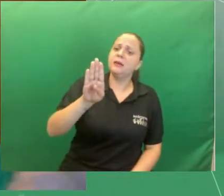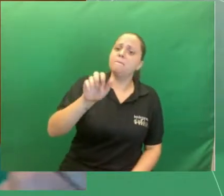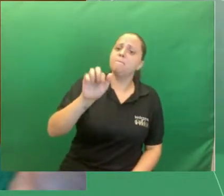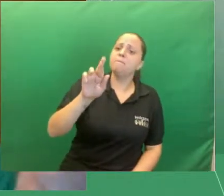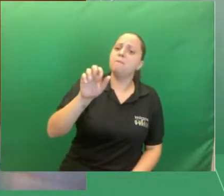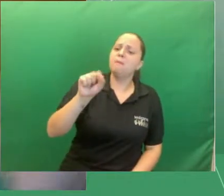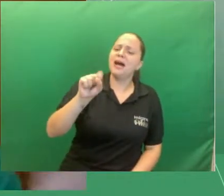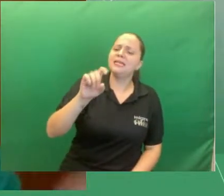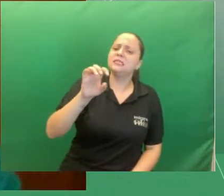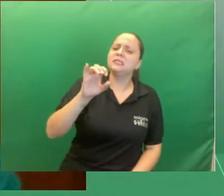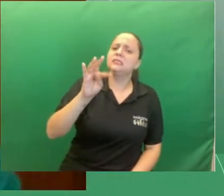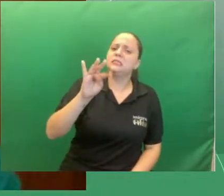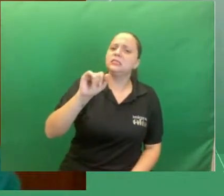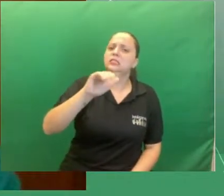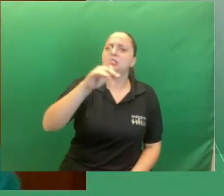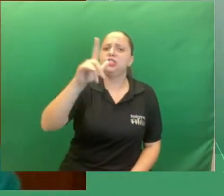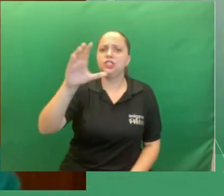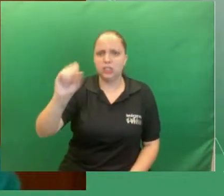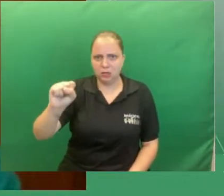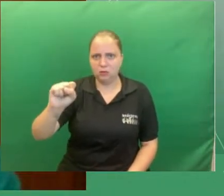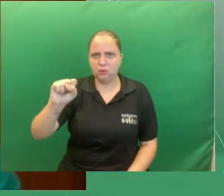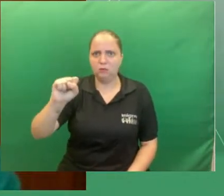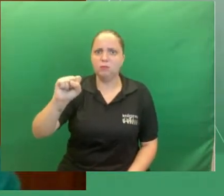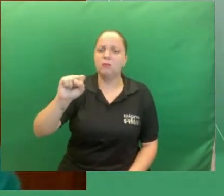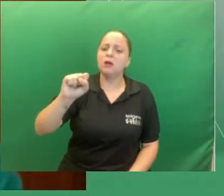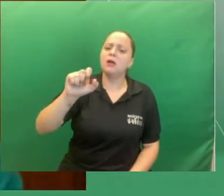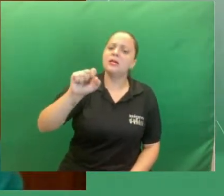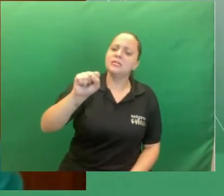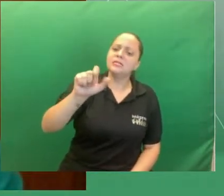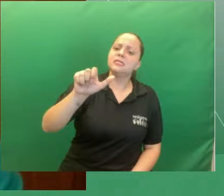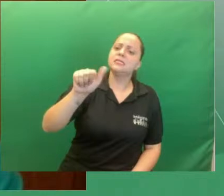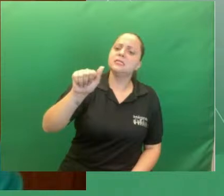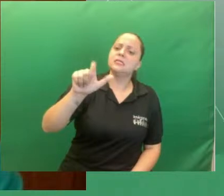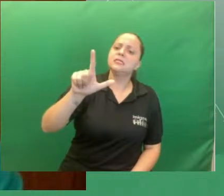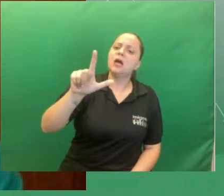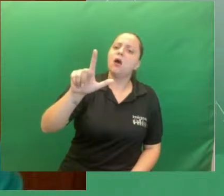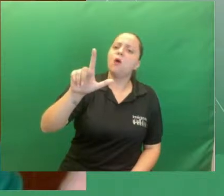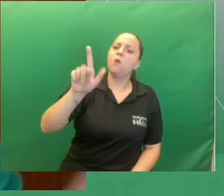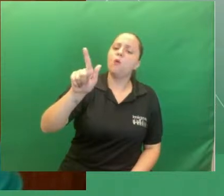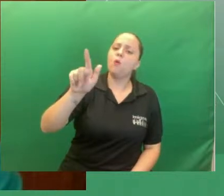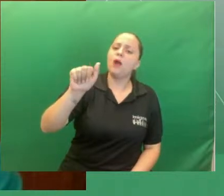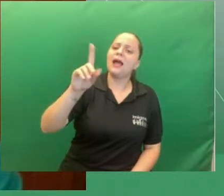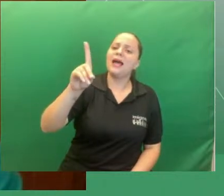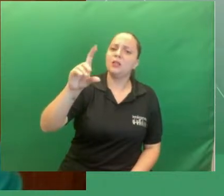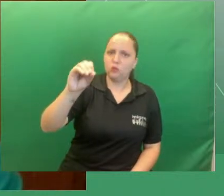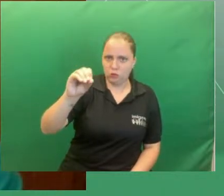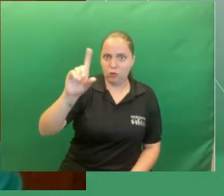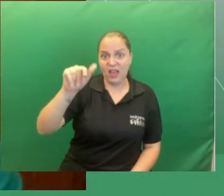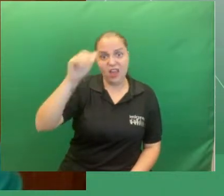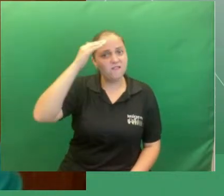que talvez seja mais famoso do que Thomas Farkas então eu quis dar continuidade